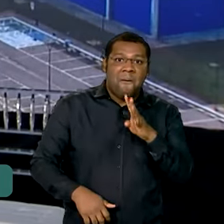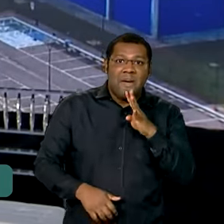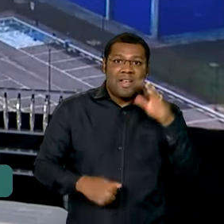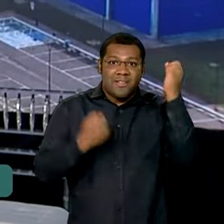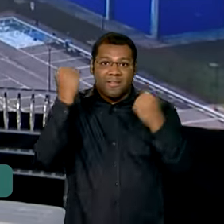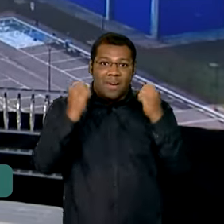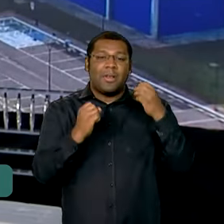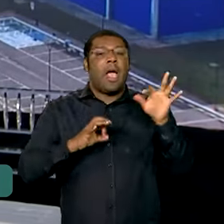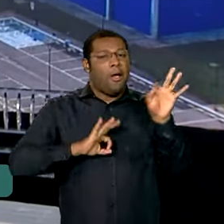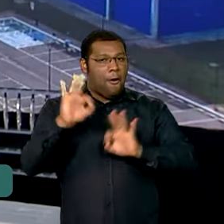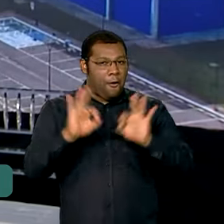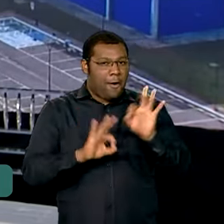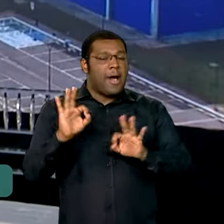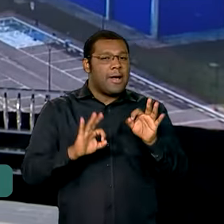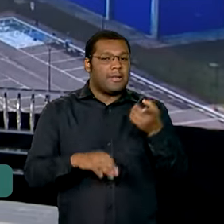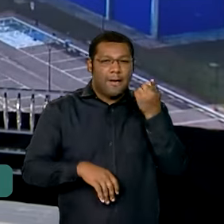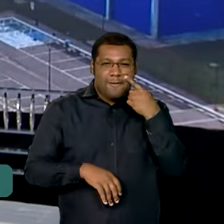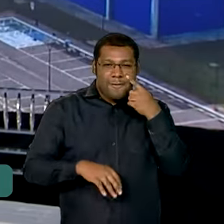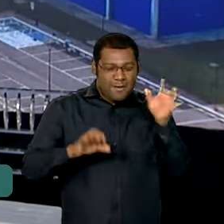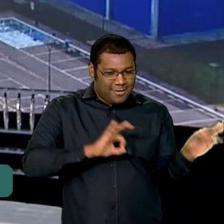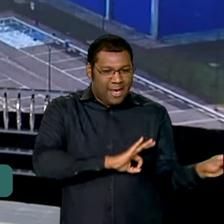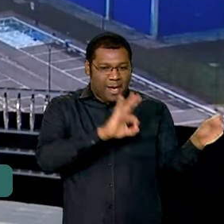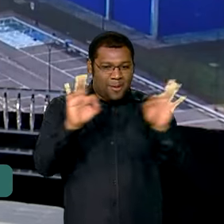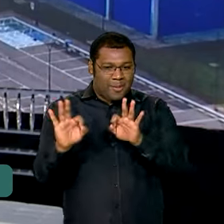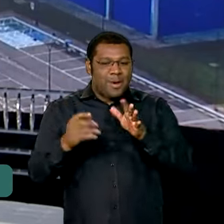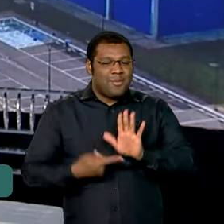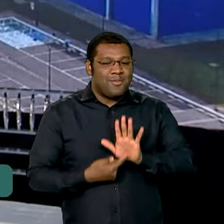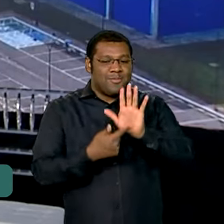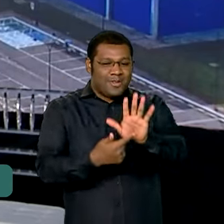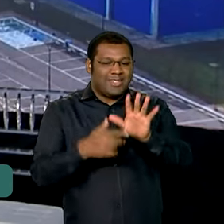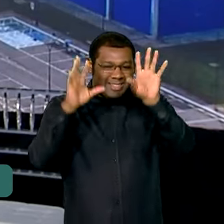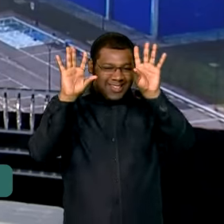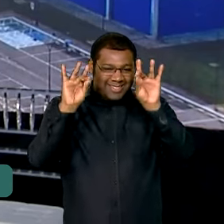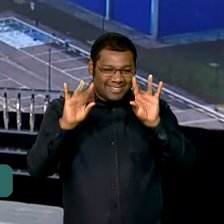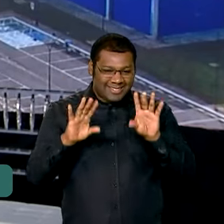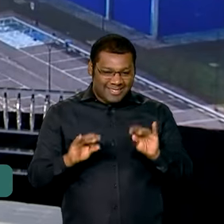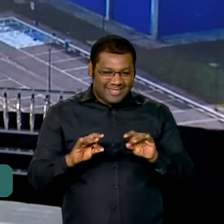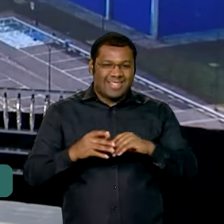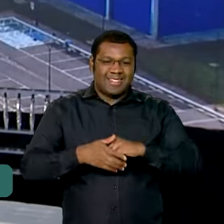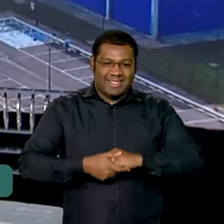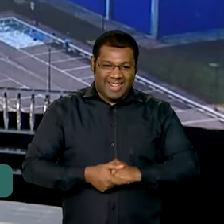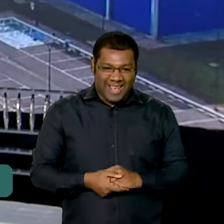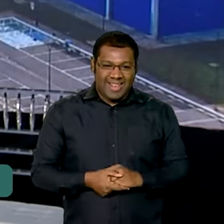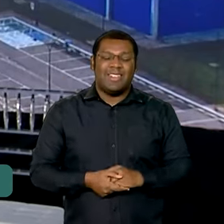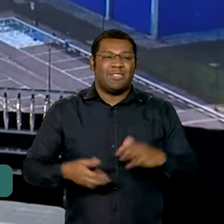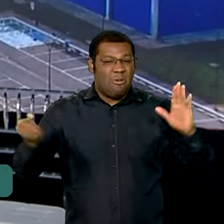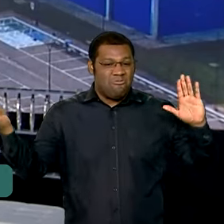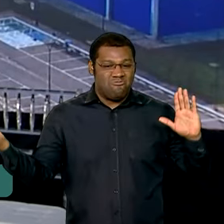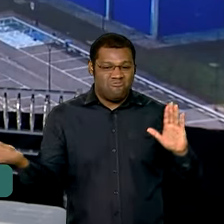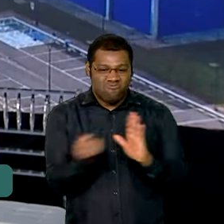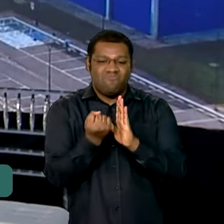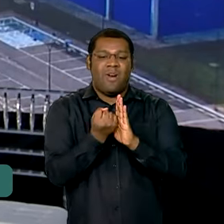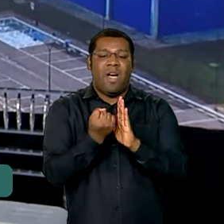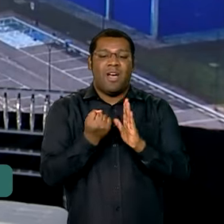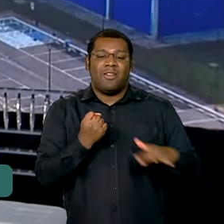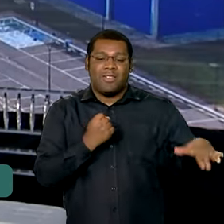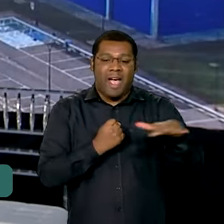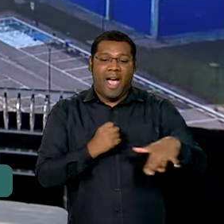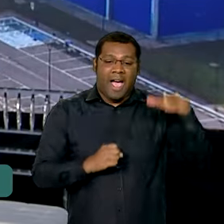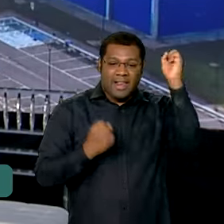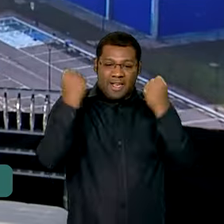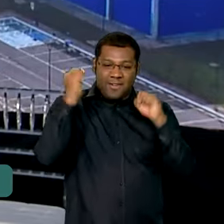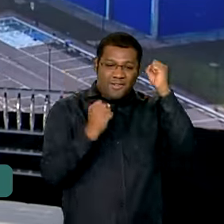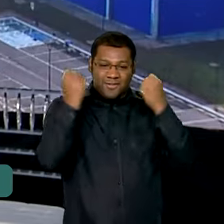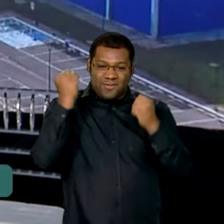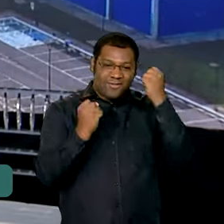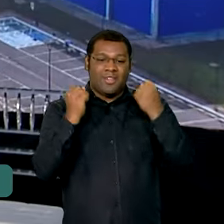e a gente preparou uma reportagem para mostrar essa planta de produção, que é um marco na indústria de